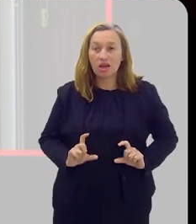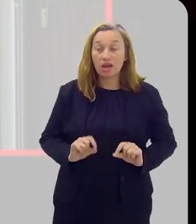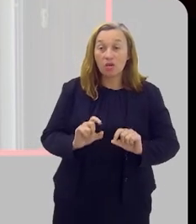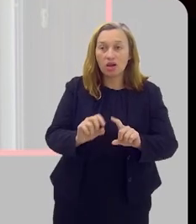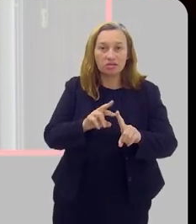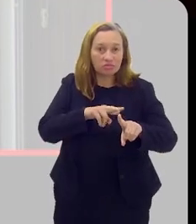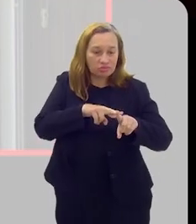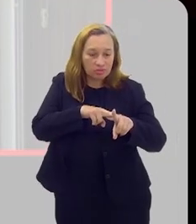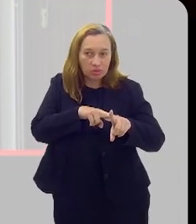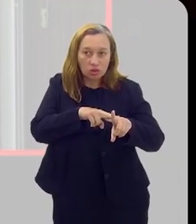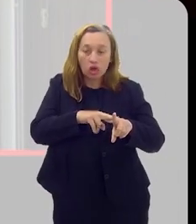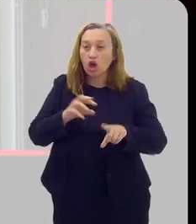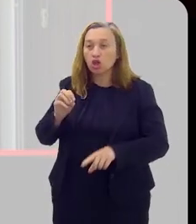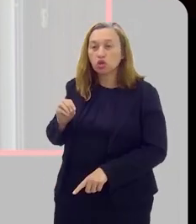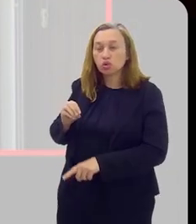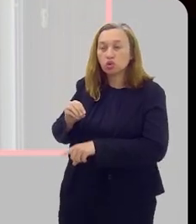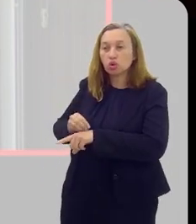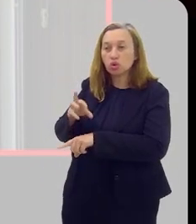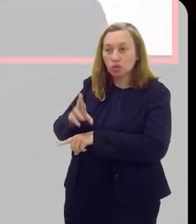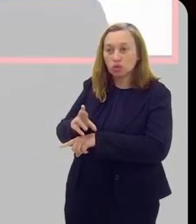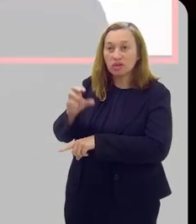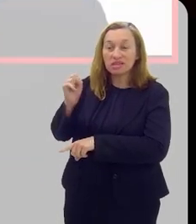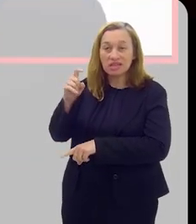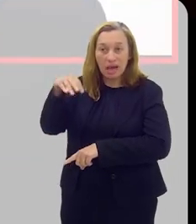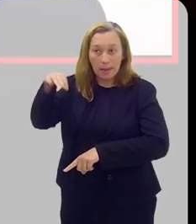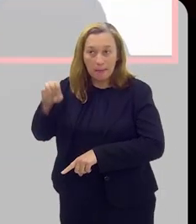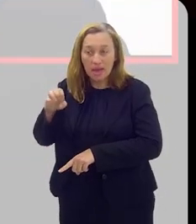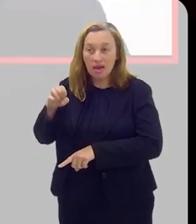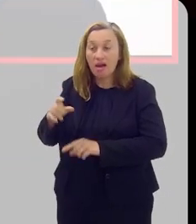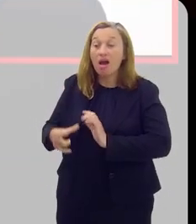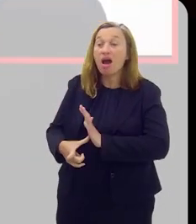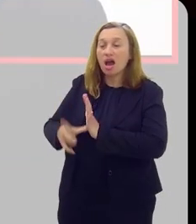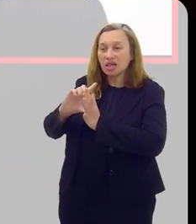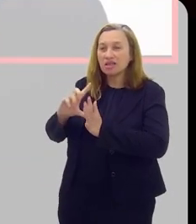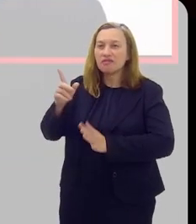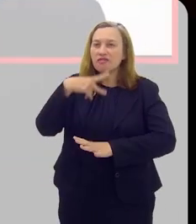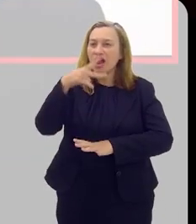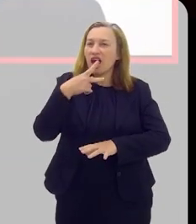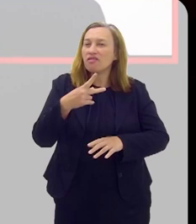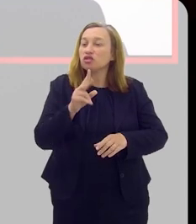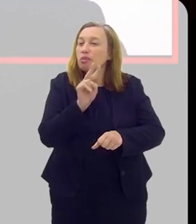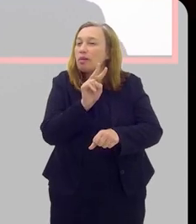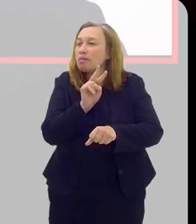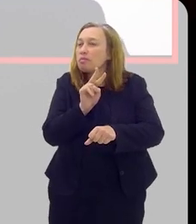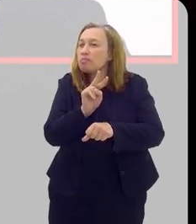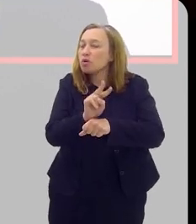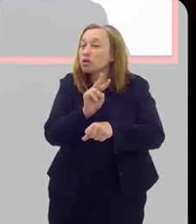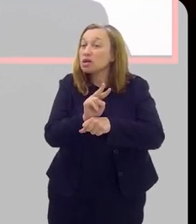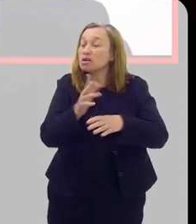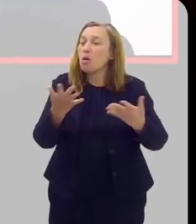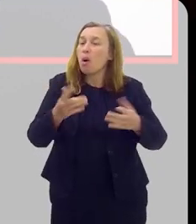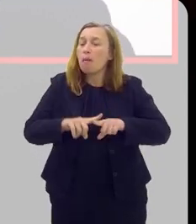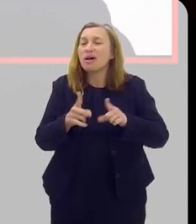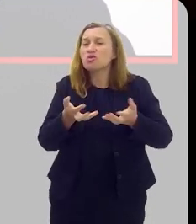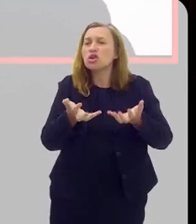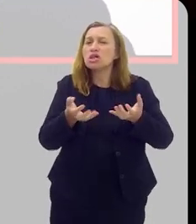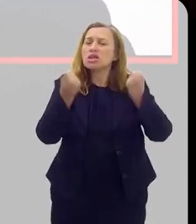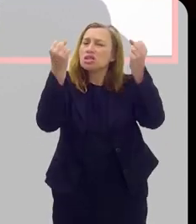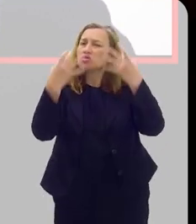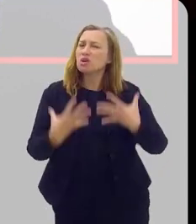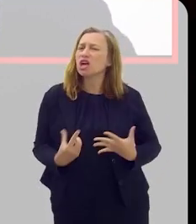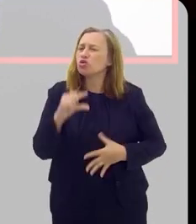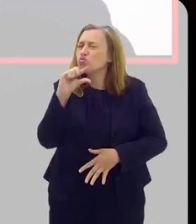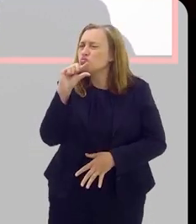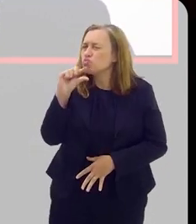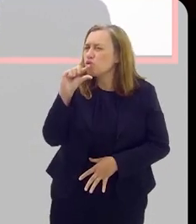câncer de próstata. Dr. Samy, no bloco anterior a gente falava sobre essa prevenção, mas agora eu queria que a gente